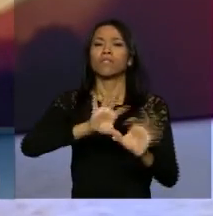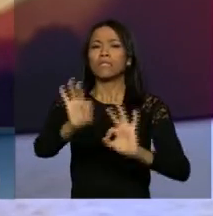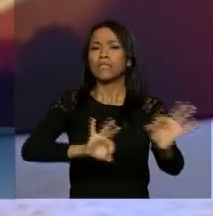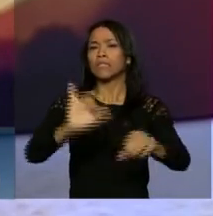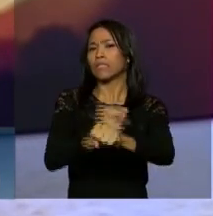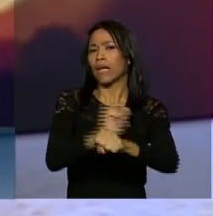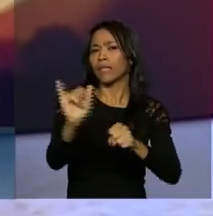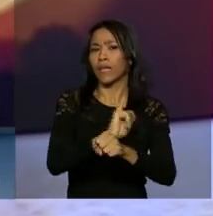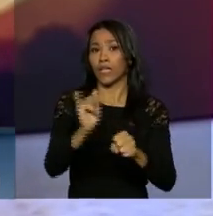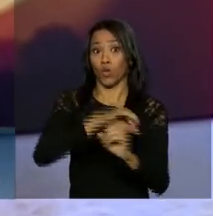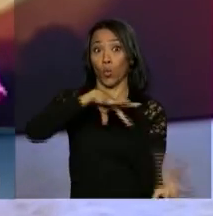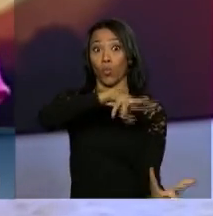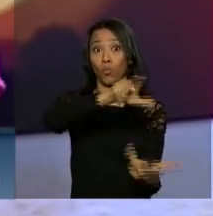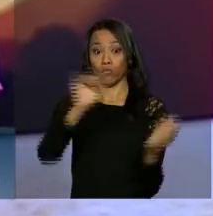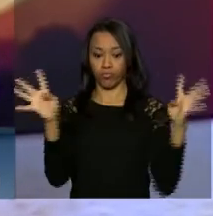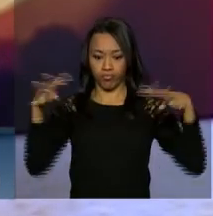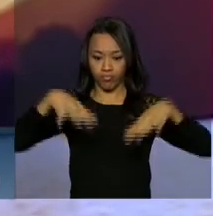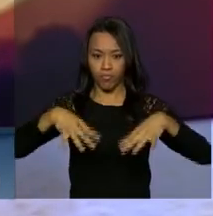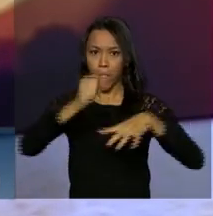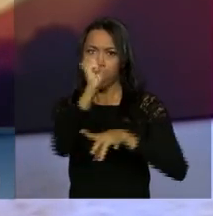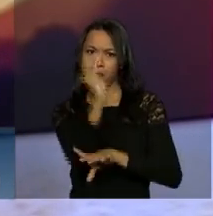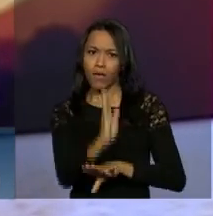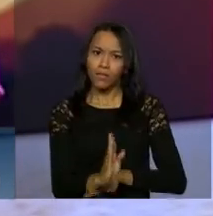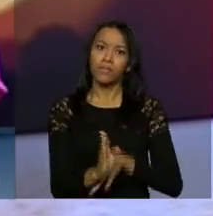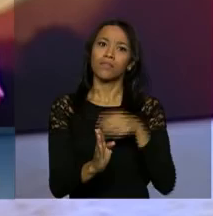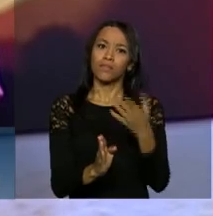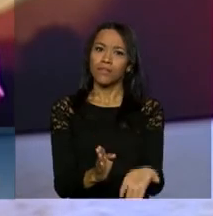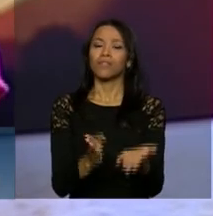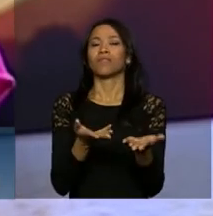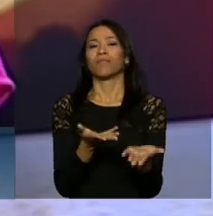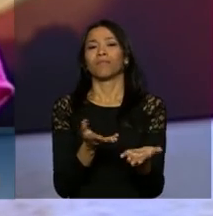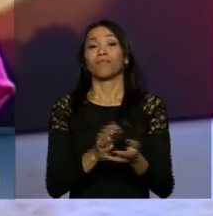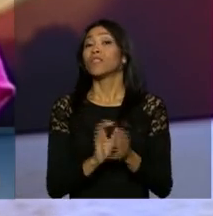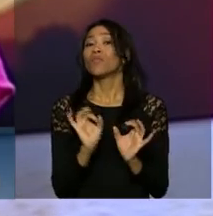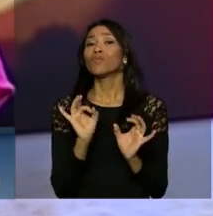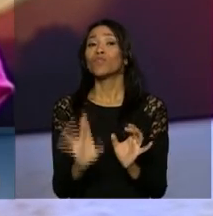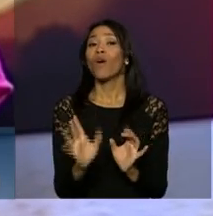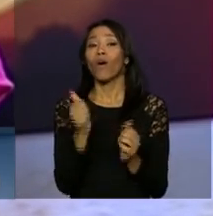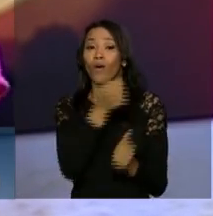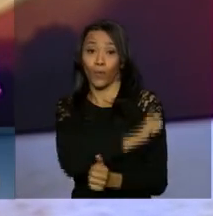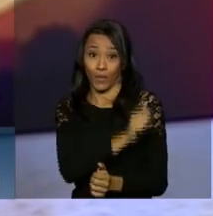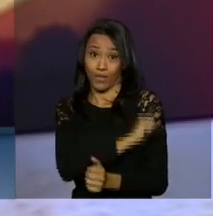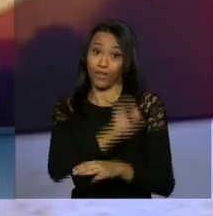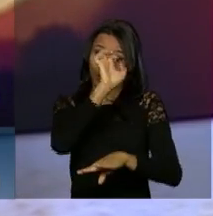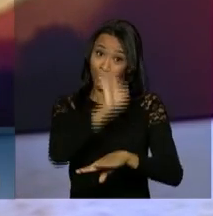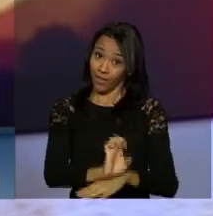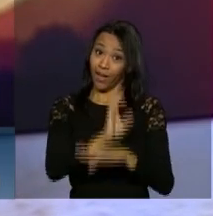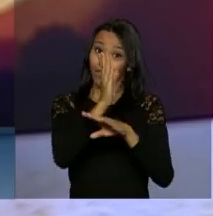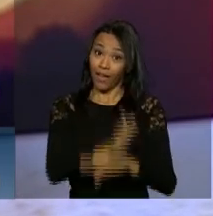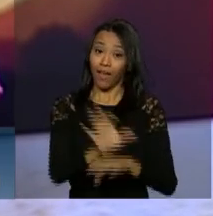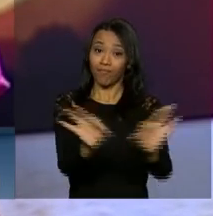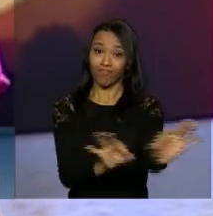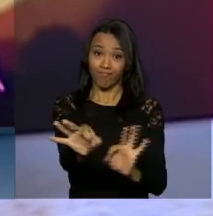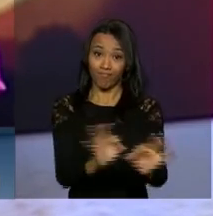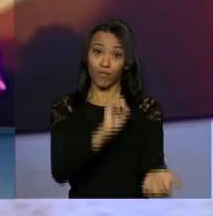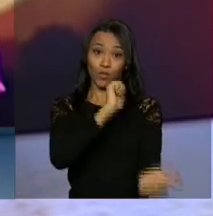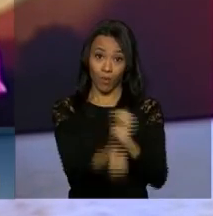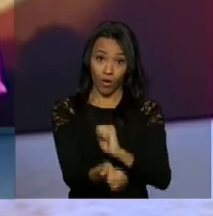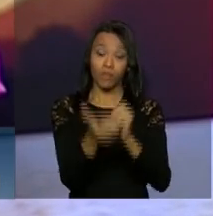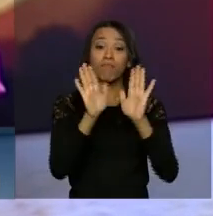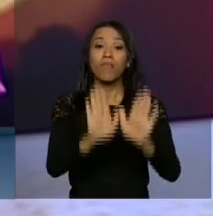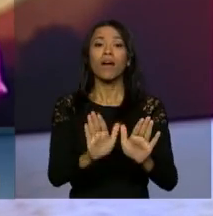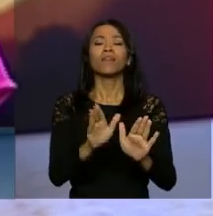os olhos do mundo para os mais variados destinos nacionais. Não só o Rio de Janeiro, que é a cidade-sede dos Jogos, mas também